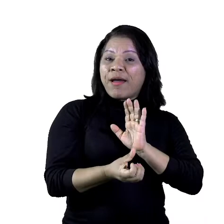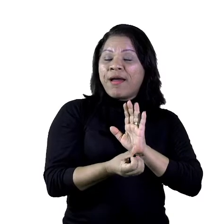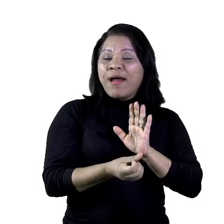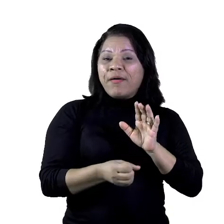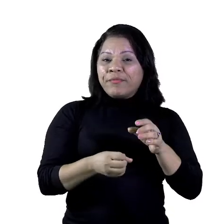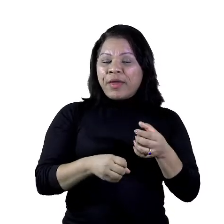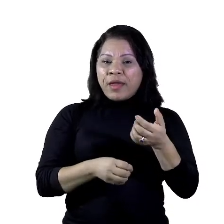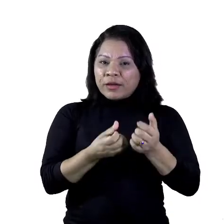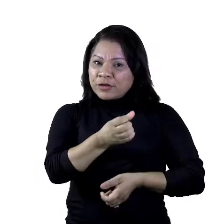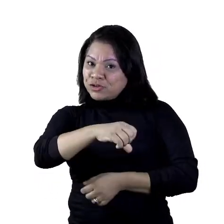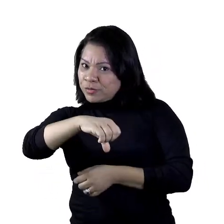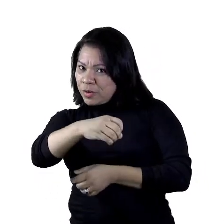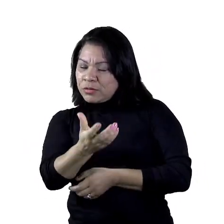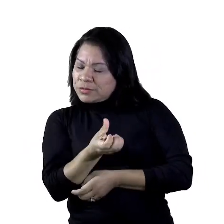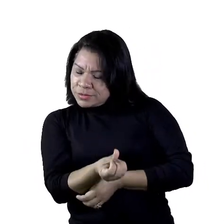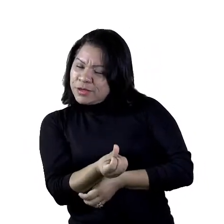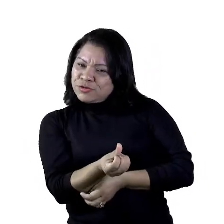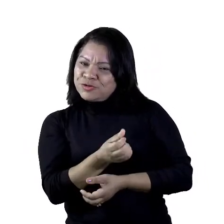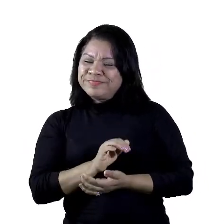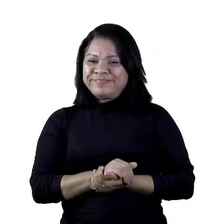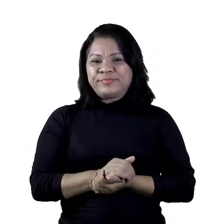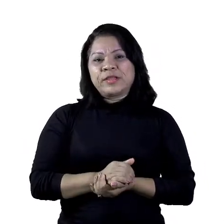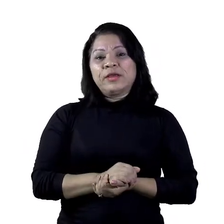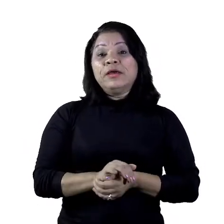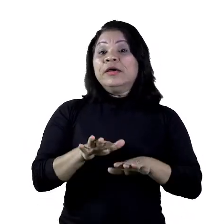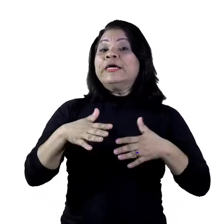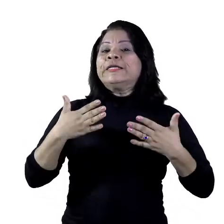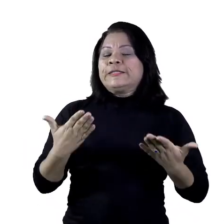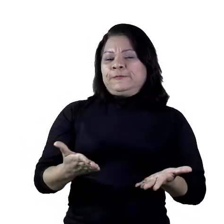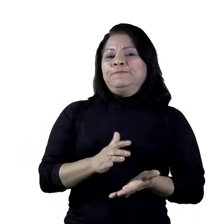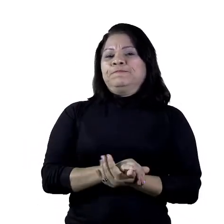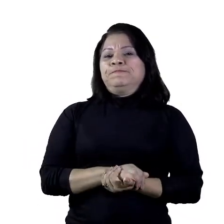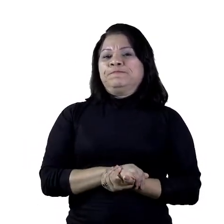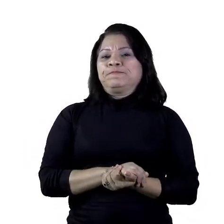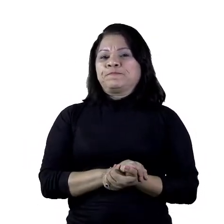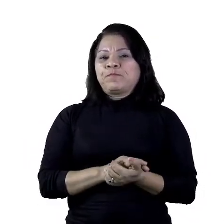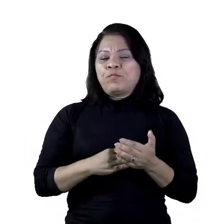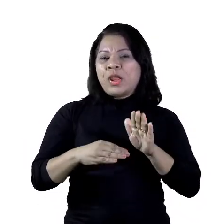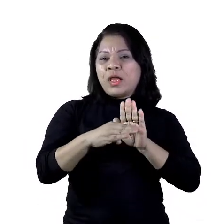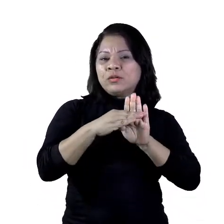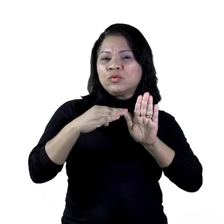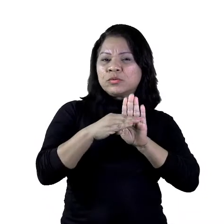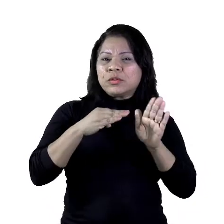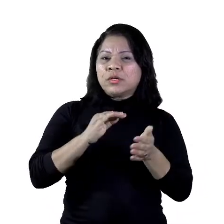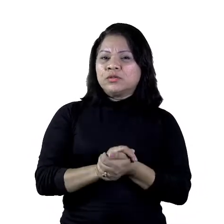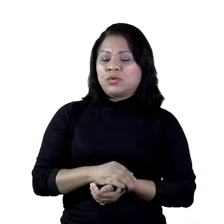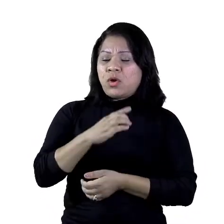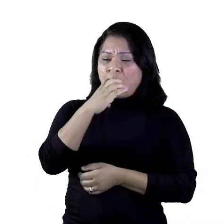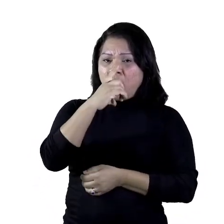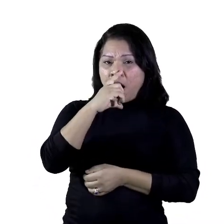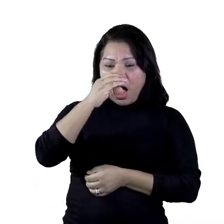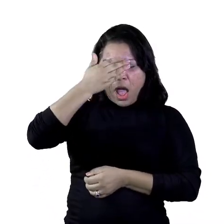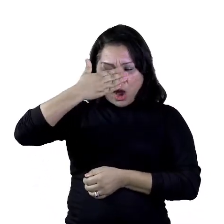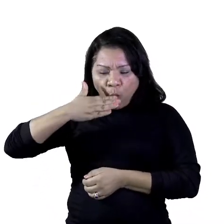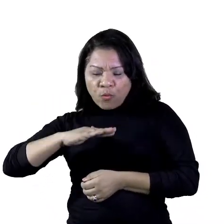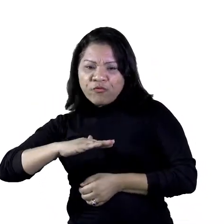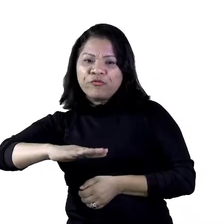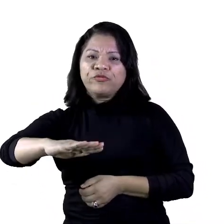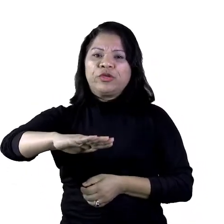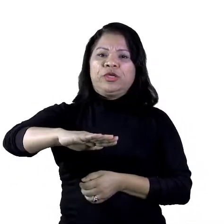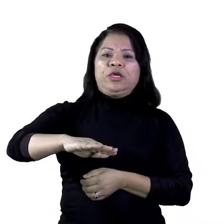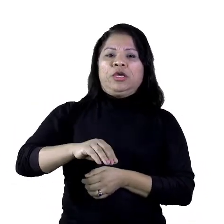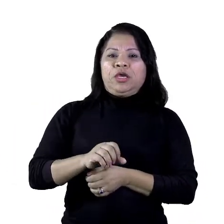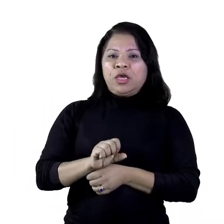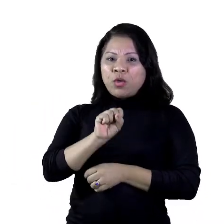Nesse texto, no trecho, golfinhos, baleias e tartarugas, os